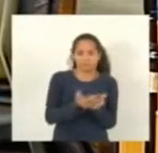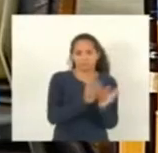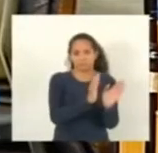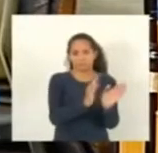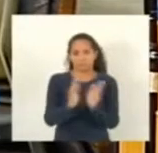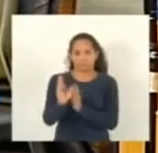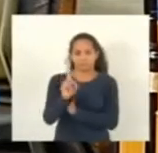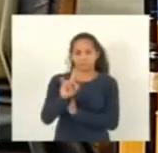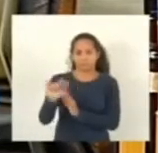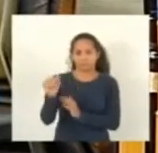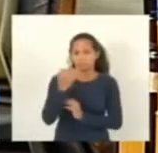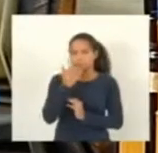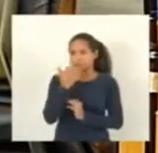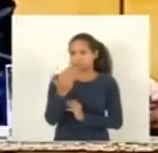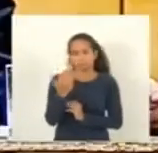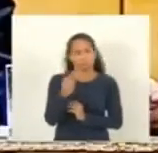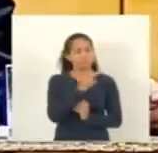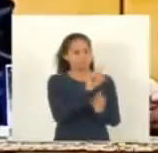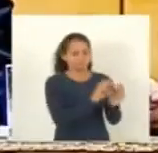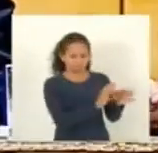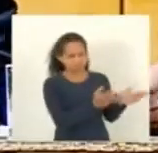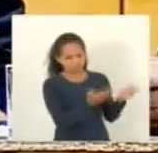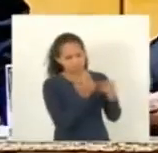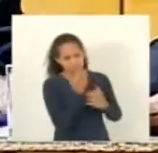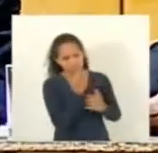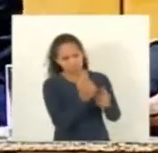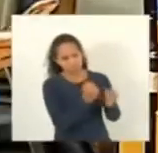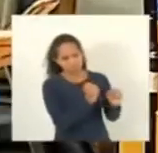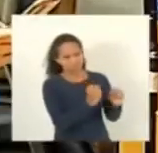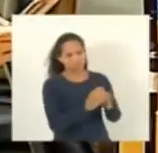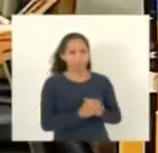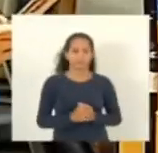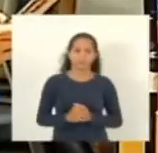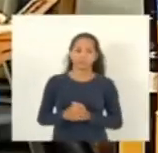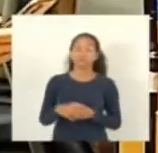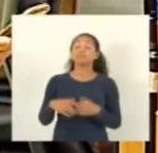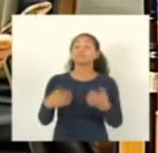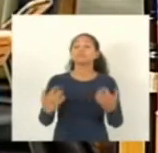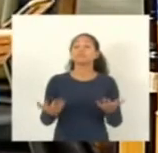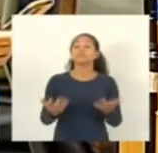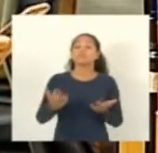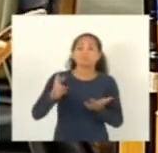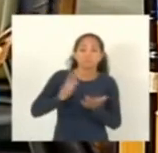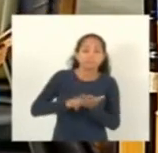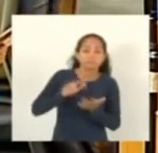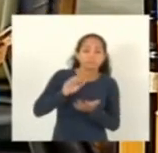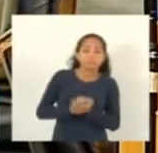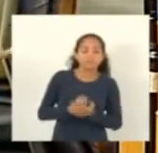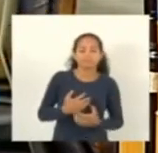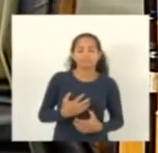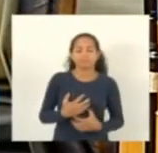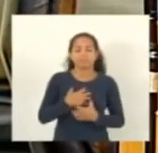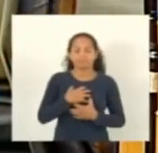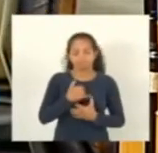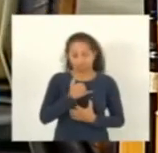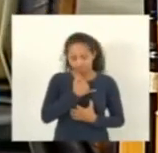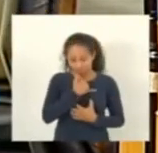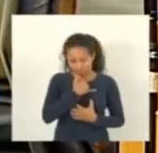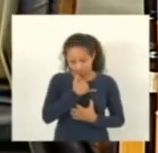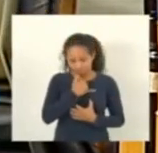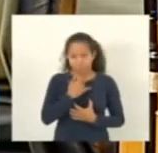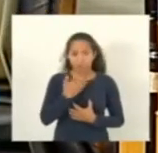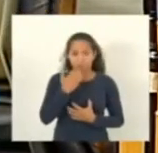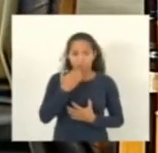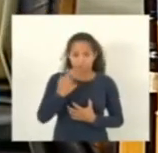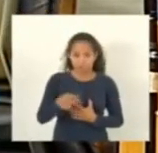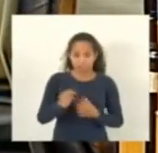pediu eu gostaria vossa excelência com a palavra pois é eu quero registrar o meu pesar e pedir que essa